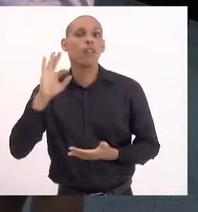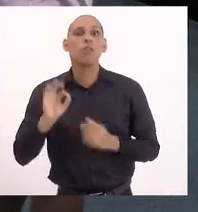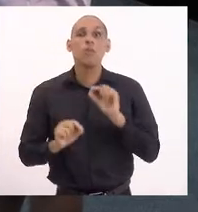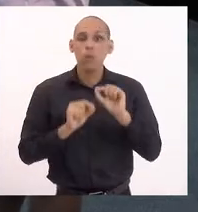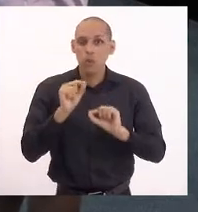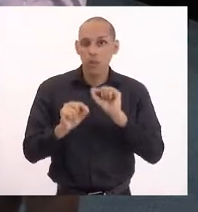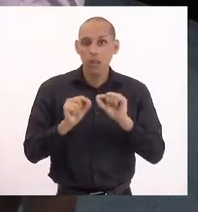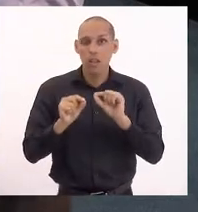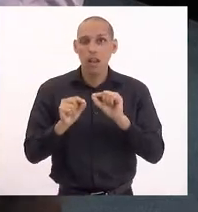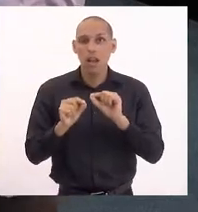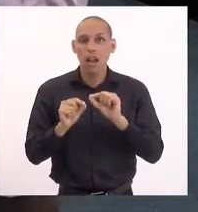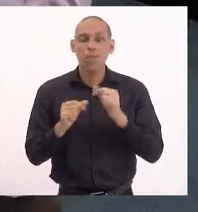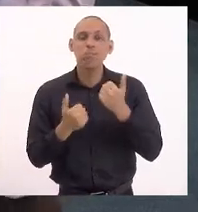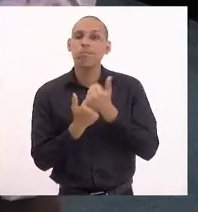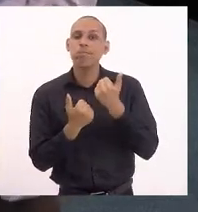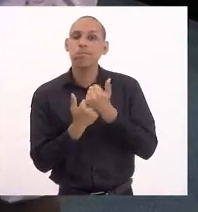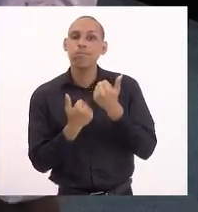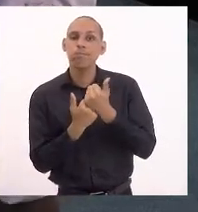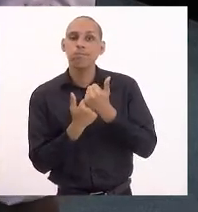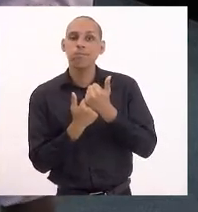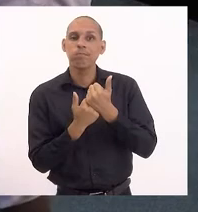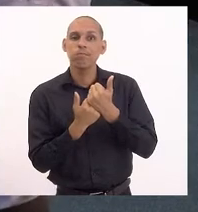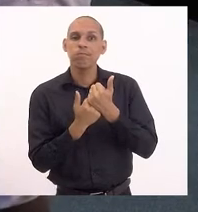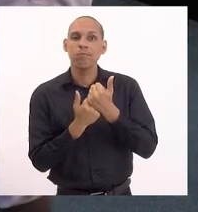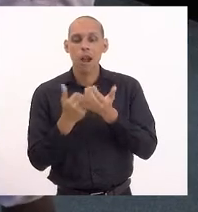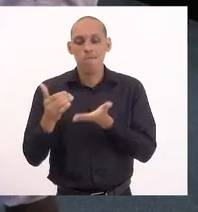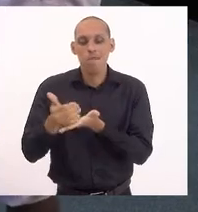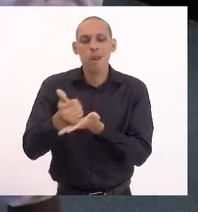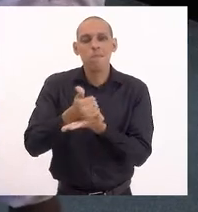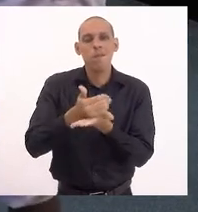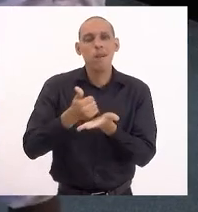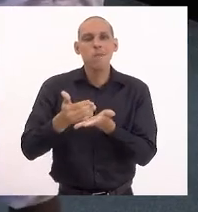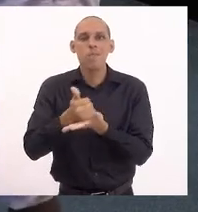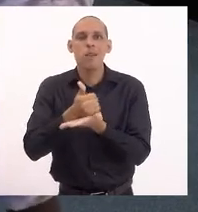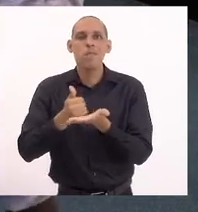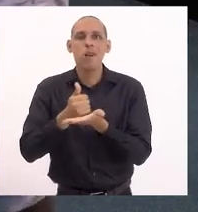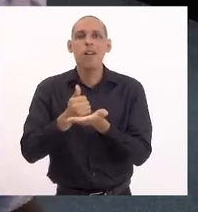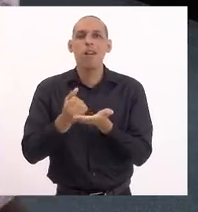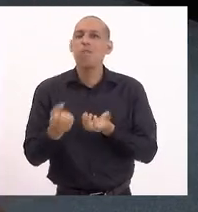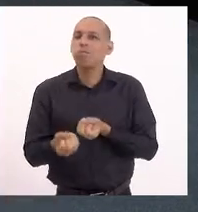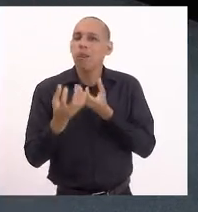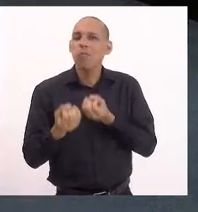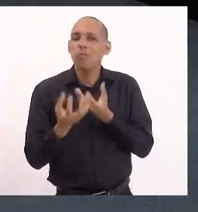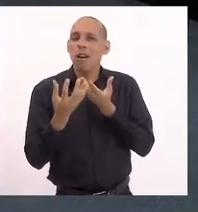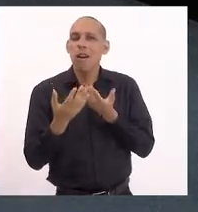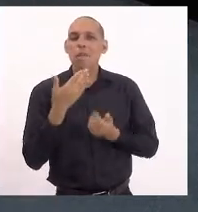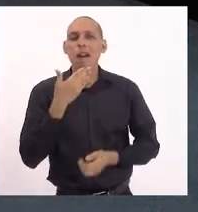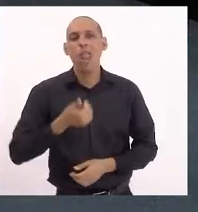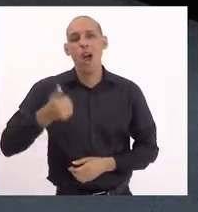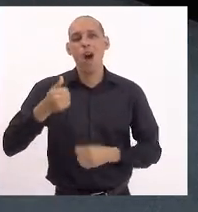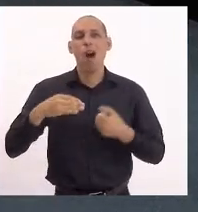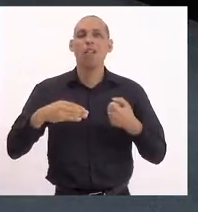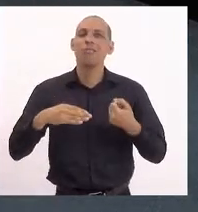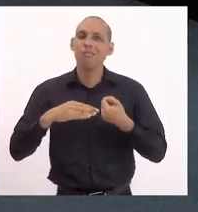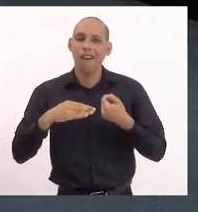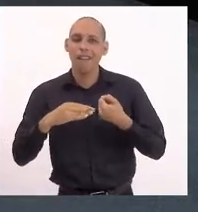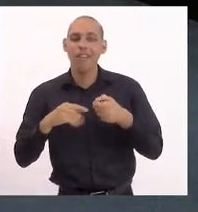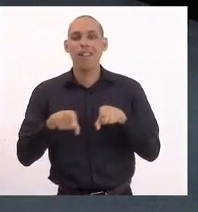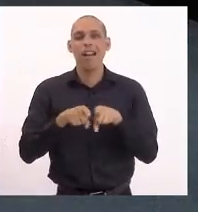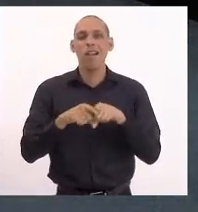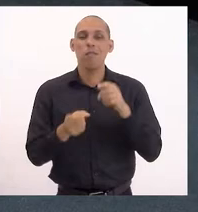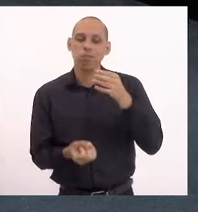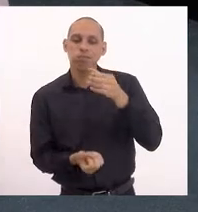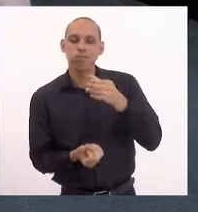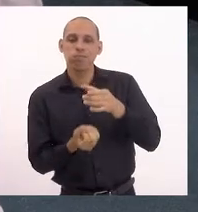contribuir para melhor coleta de dados e, portanto, melhor construção